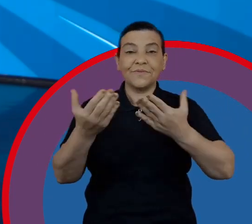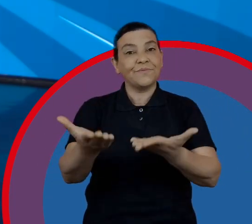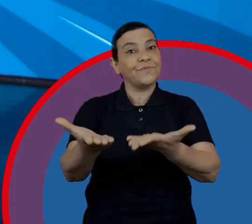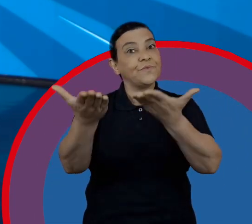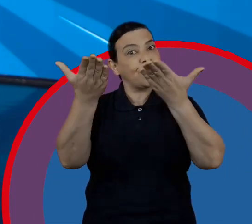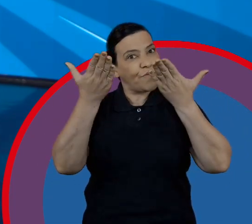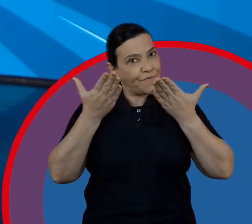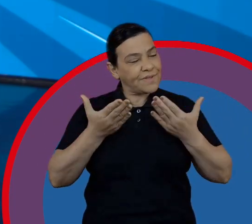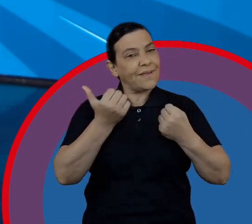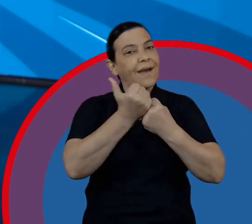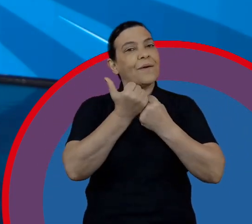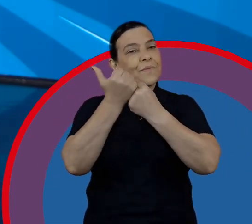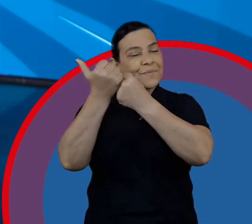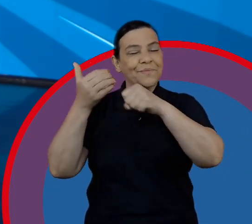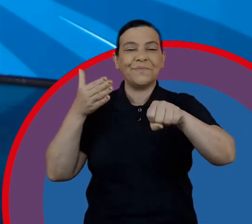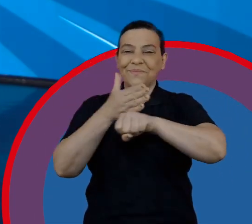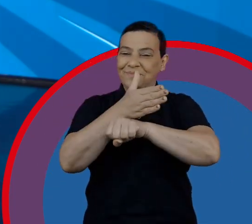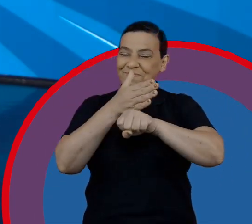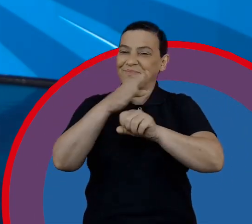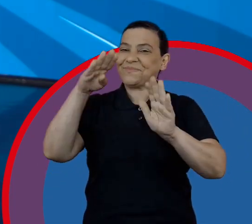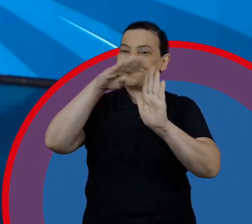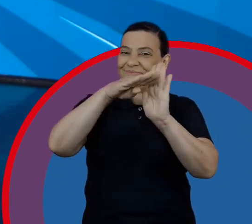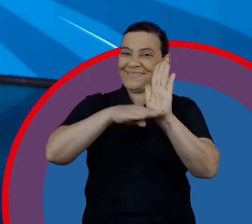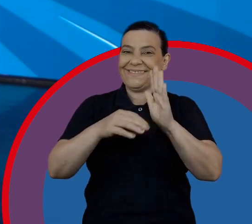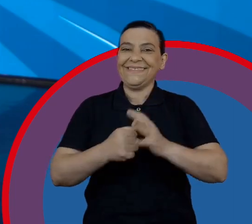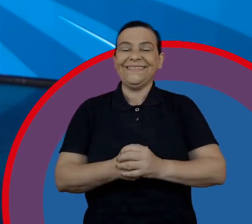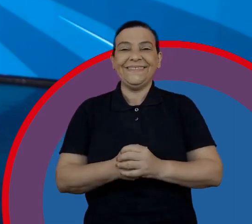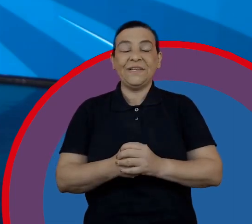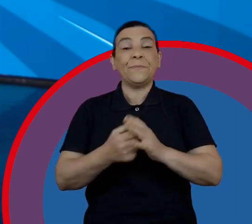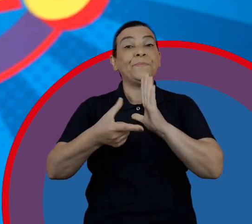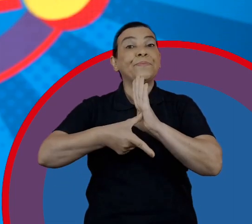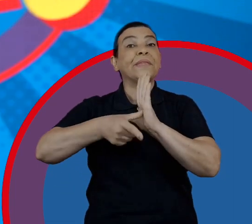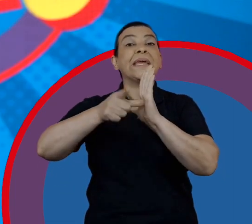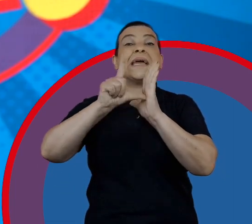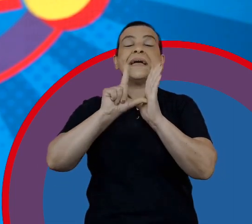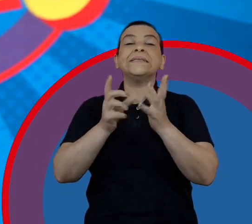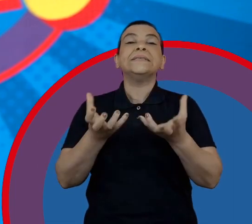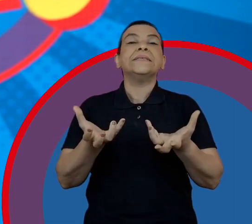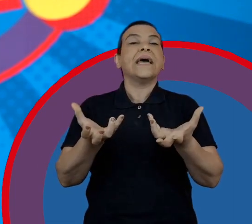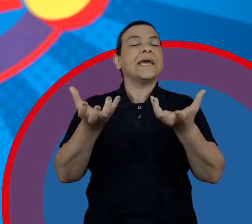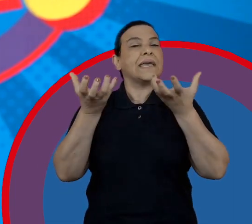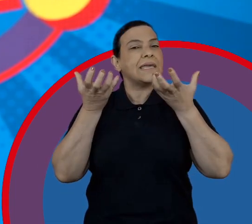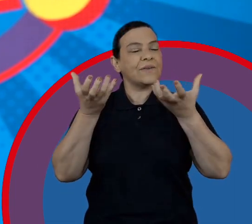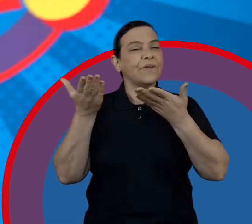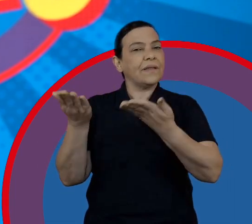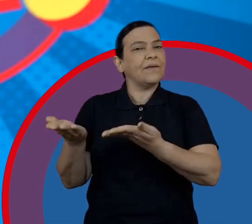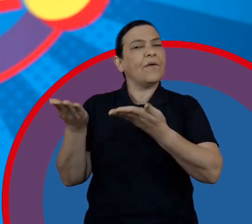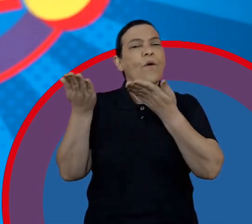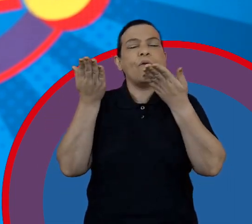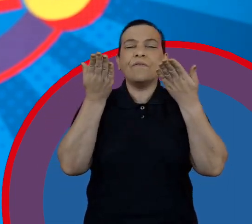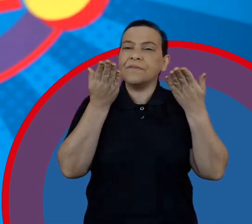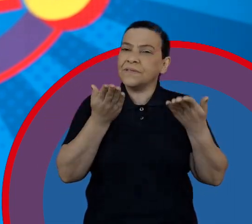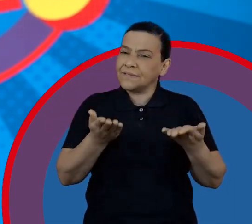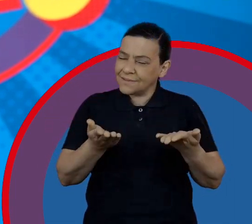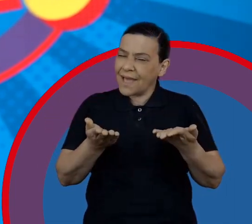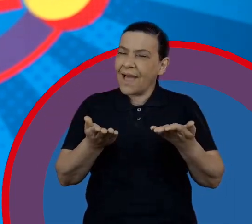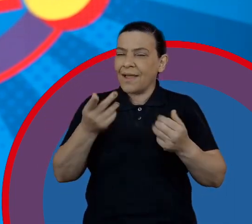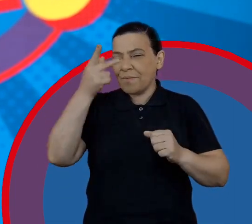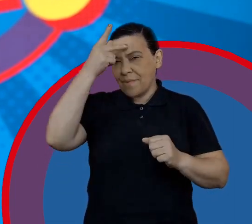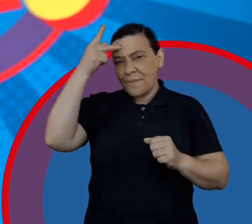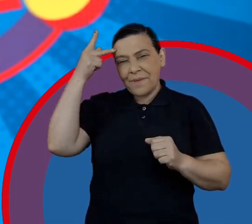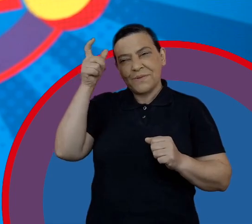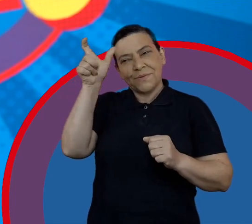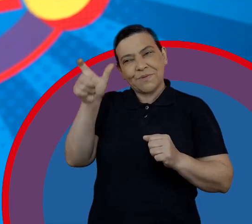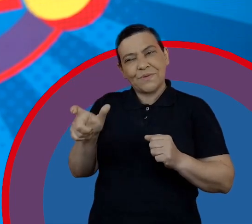eu venho aqui te convidar a apoiar e participar do nosso programa. Mas antes eu quero chamar uma pessoa que vai falar